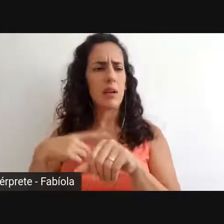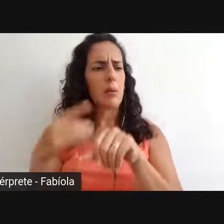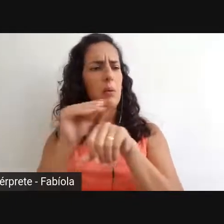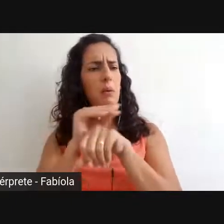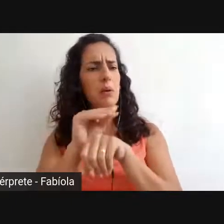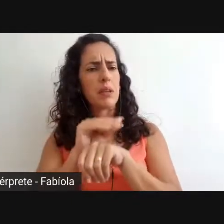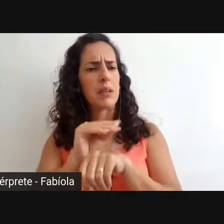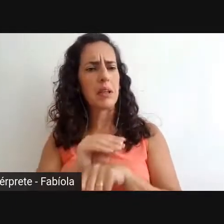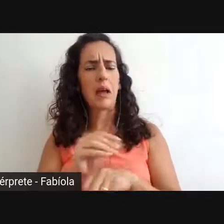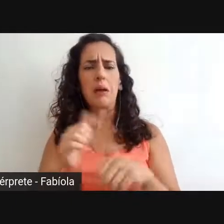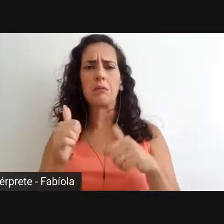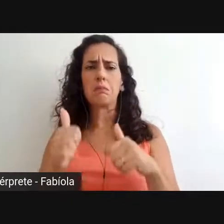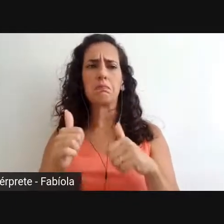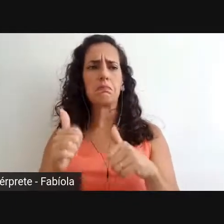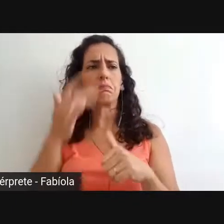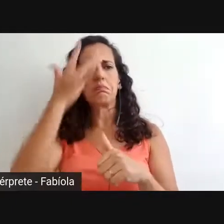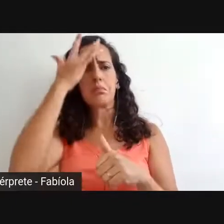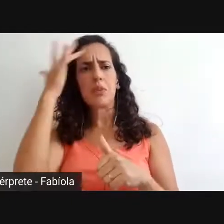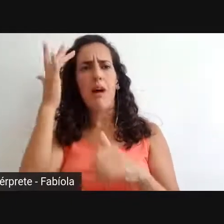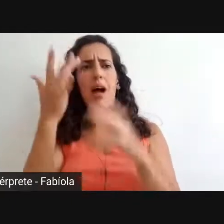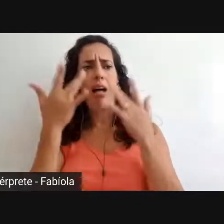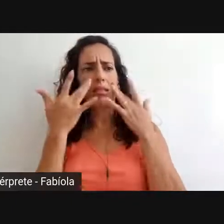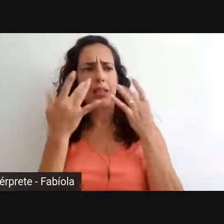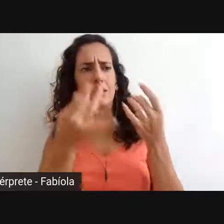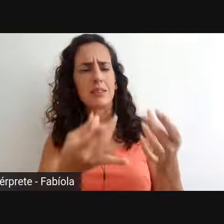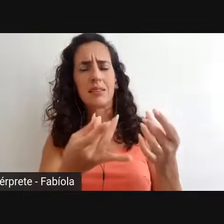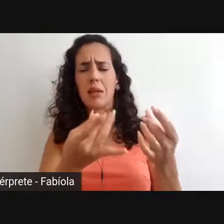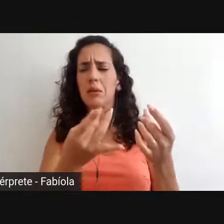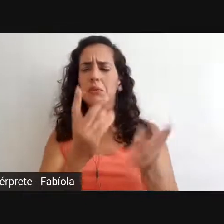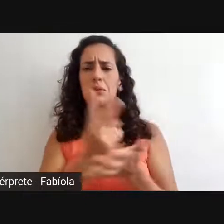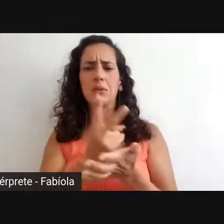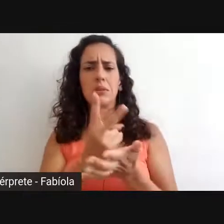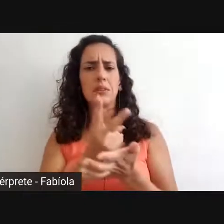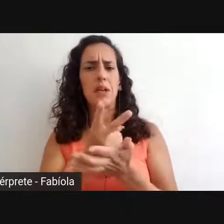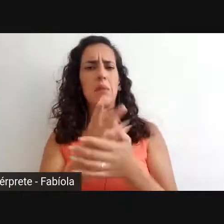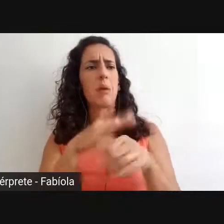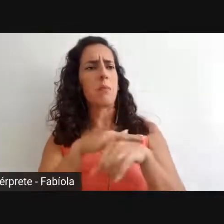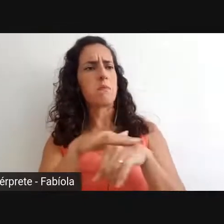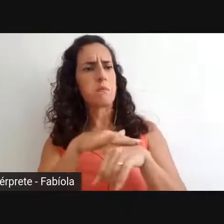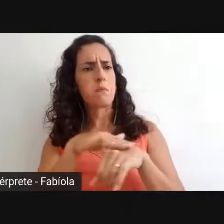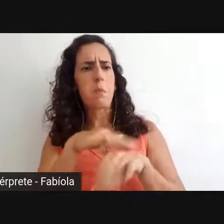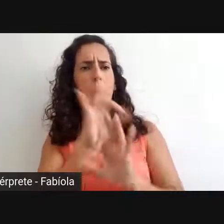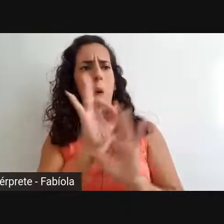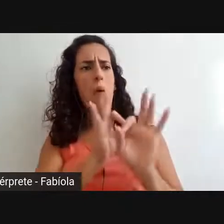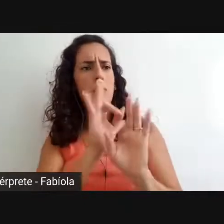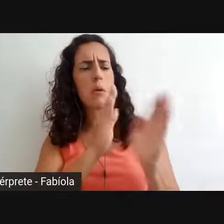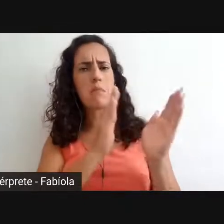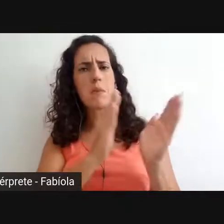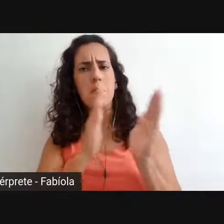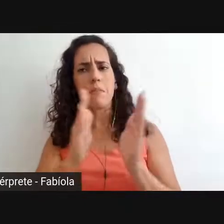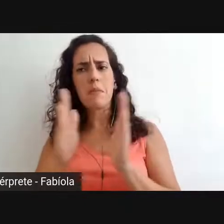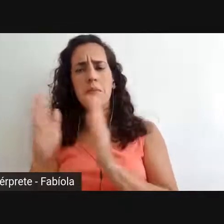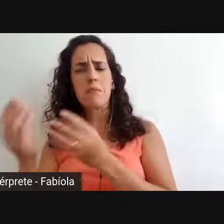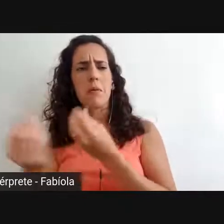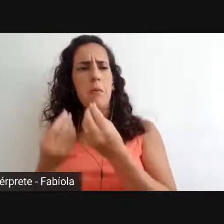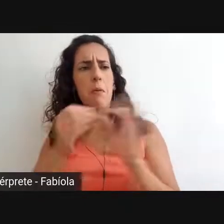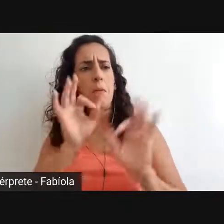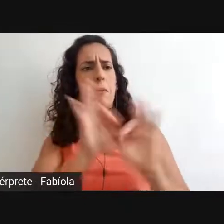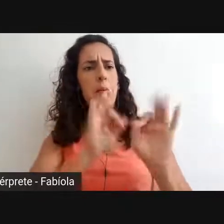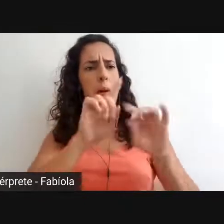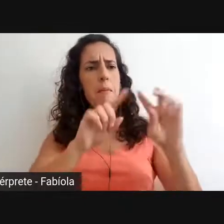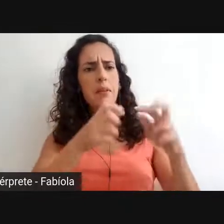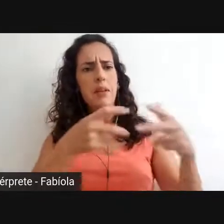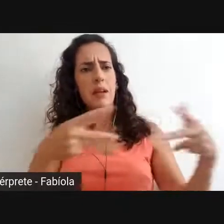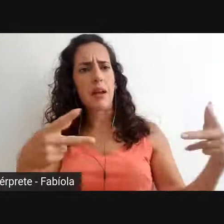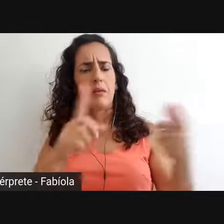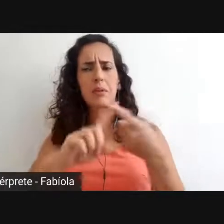acompanhamento, desde o convite, toda a organização, a preparação do material, a questão